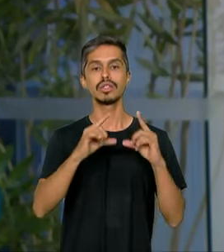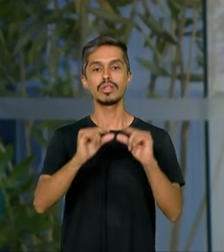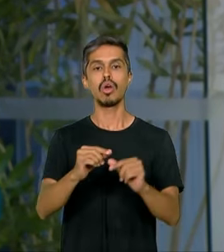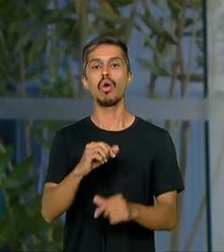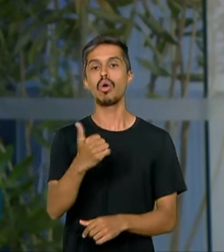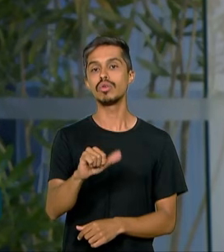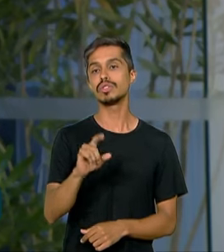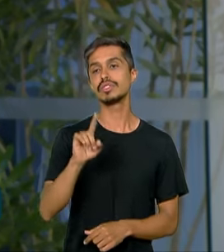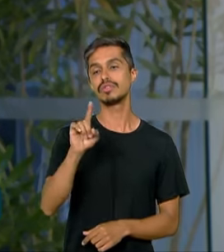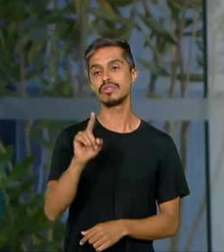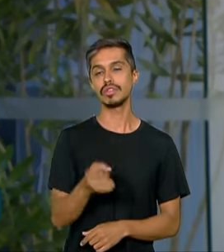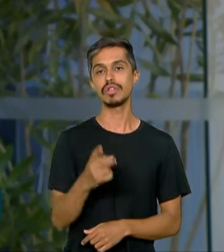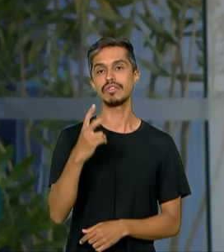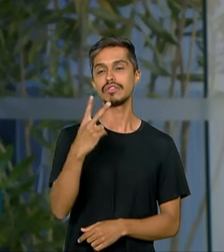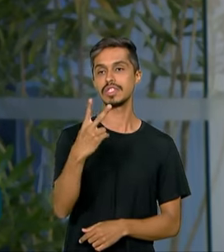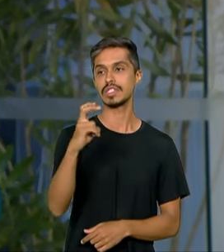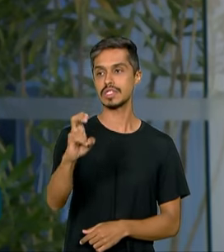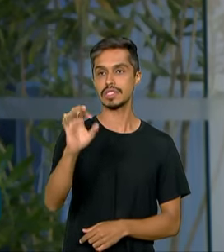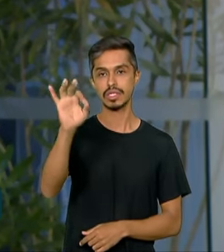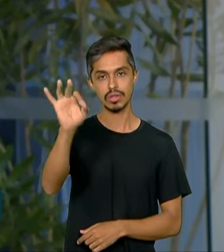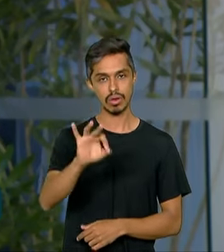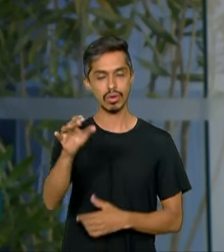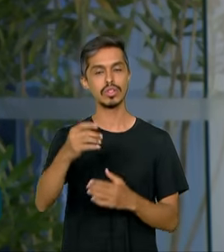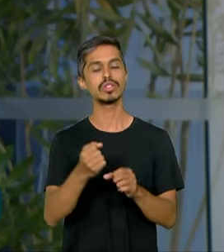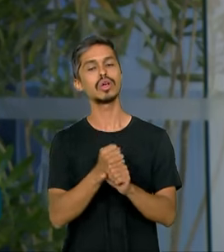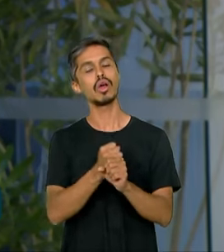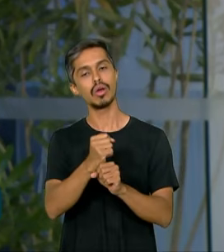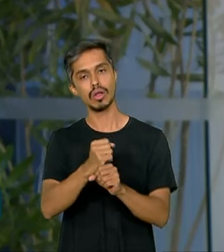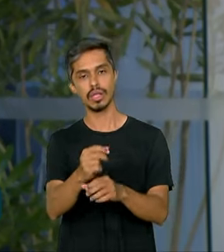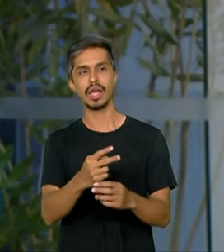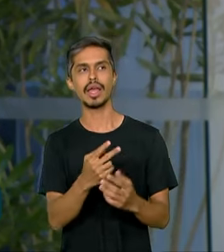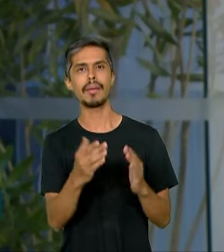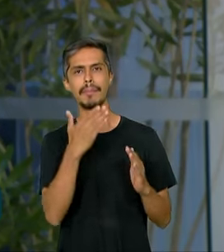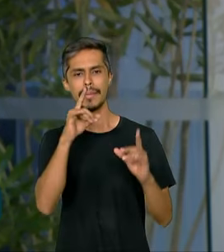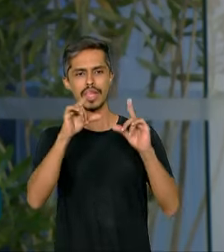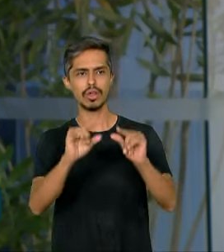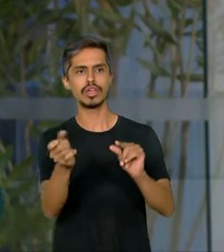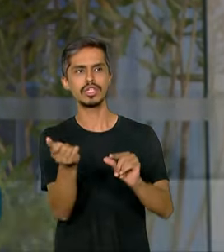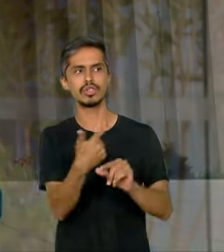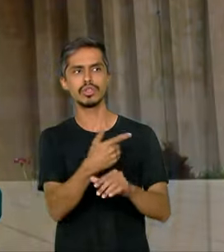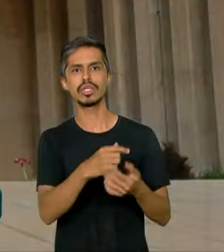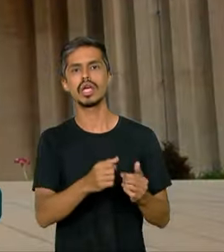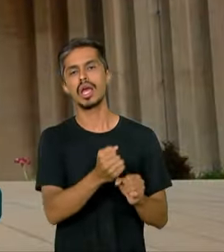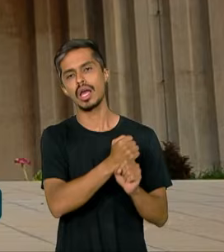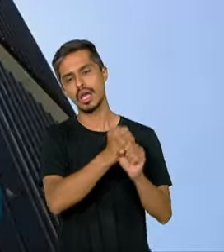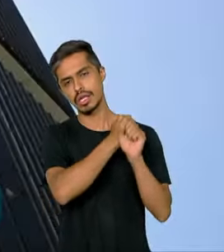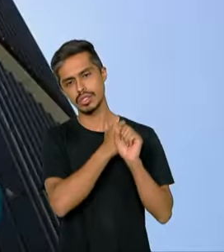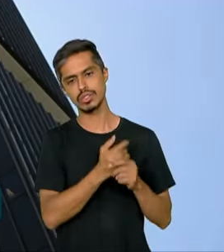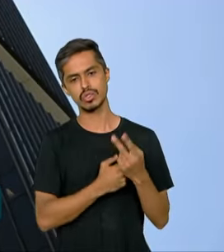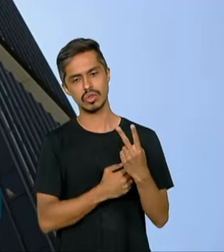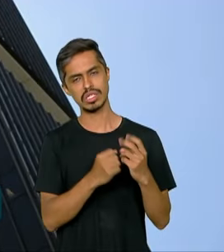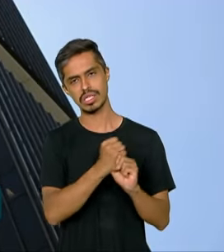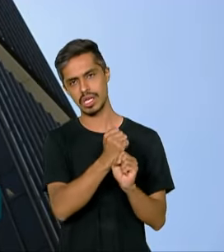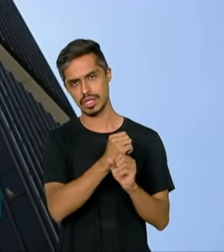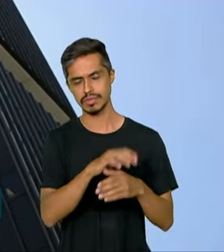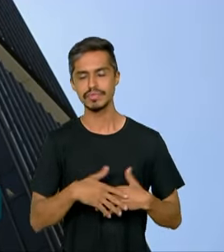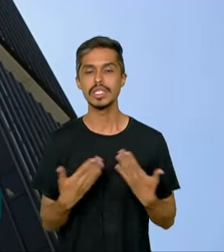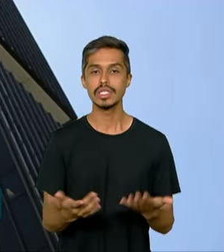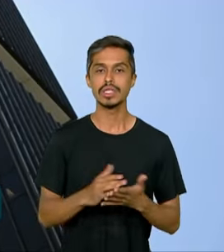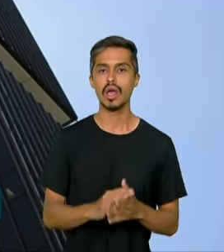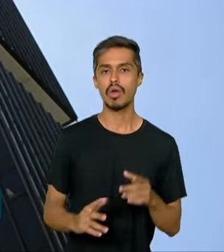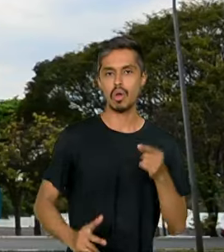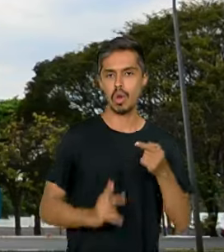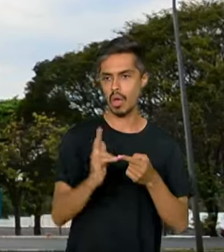% ao ano, a menor taxa em praticamente dois anos. A gente lembra, esse ciclo de cortes de meio ponto percentual